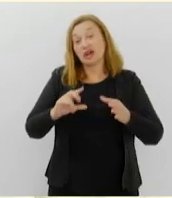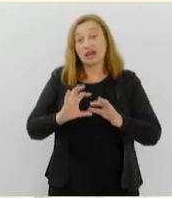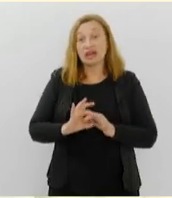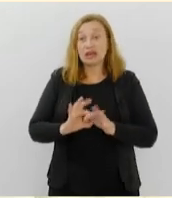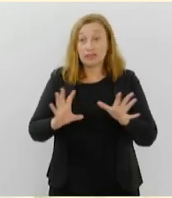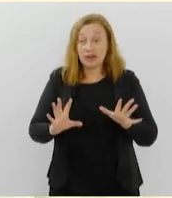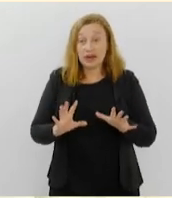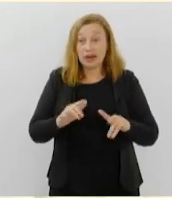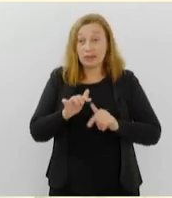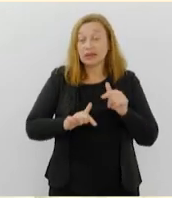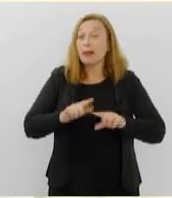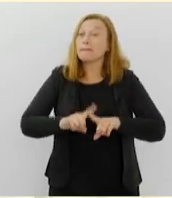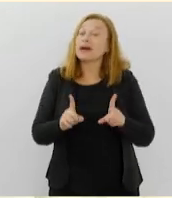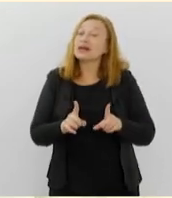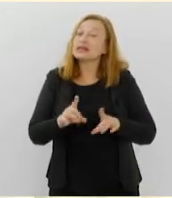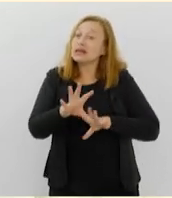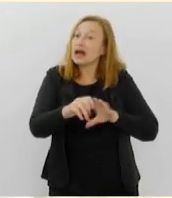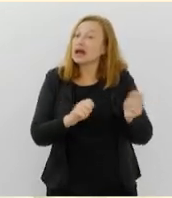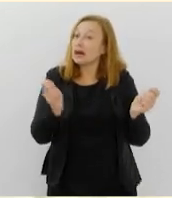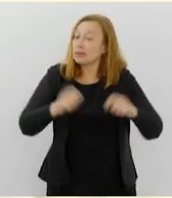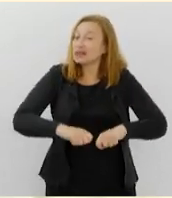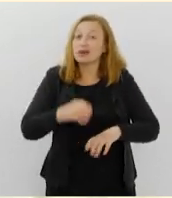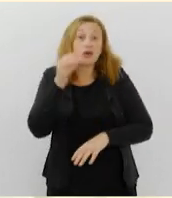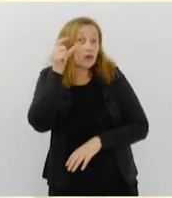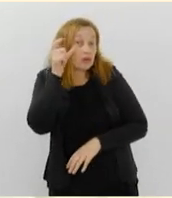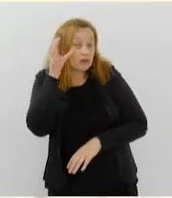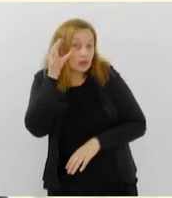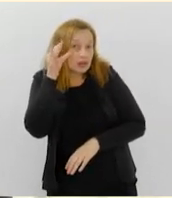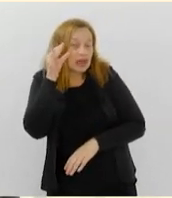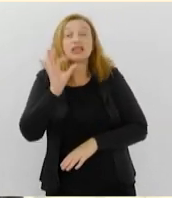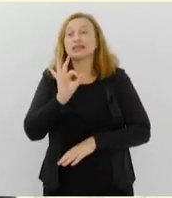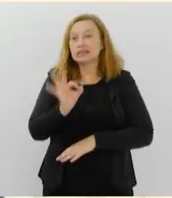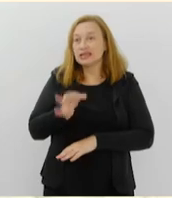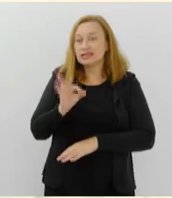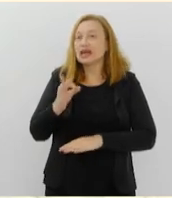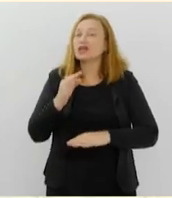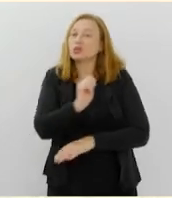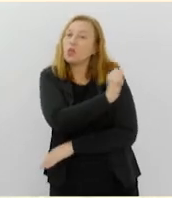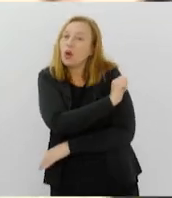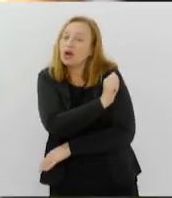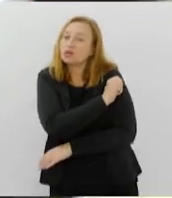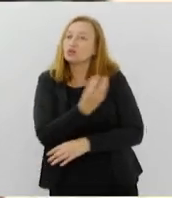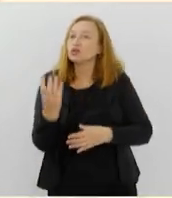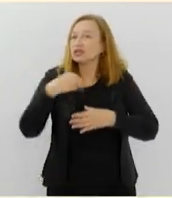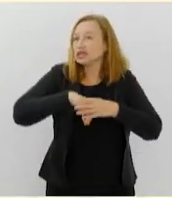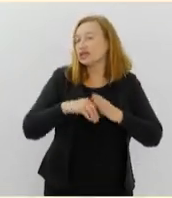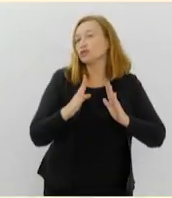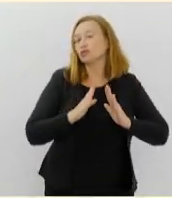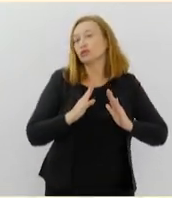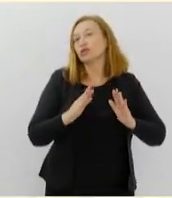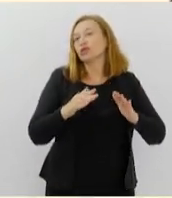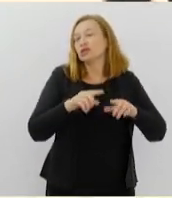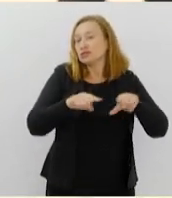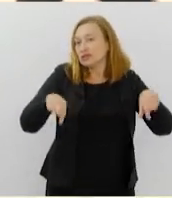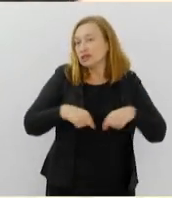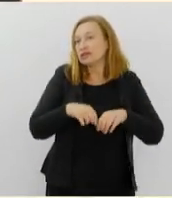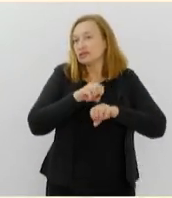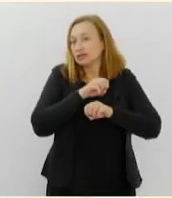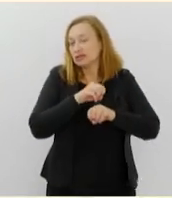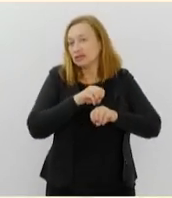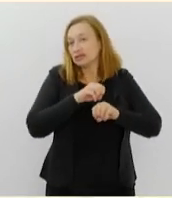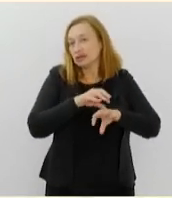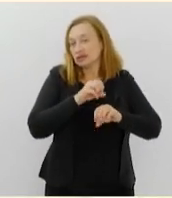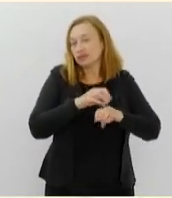mas a capacitação, ela vem do interesse, de fato, do aluno dentro da sala de aula, do aluno que está ali para